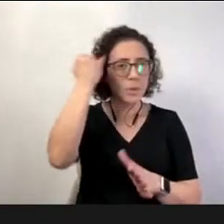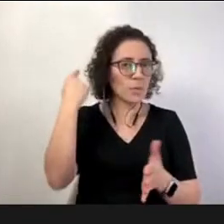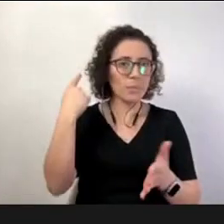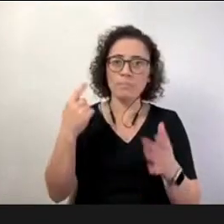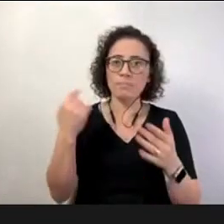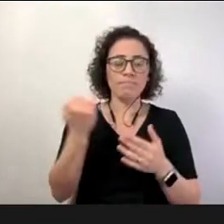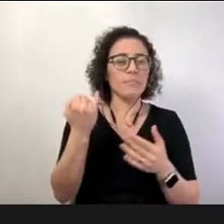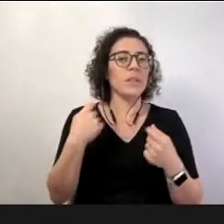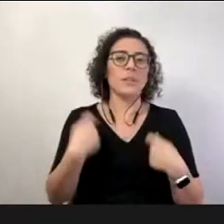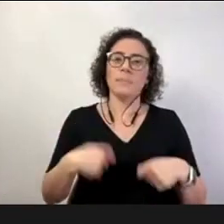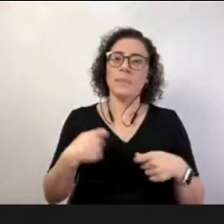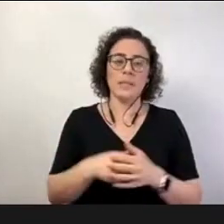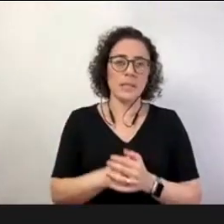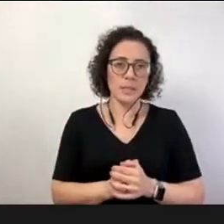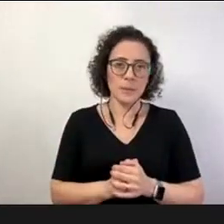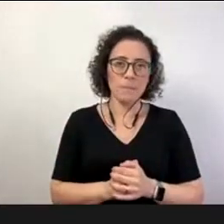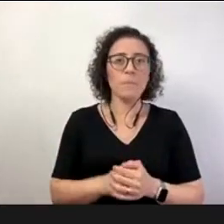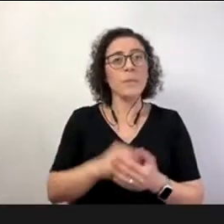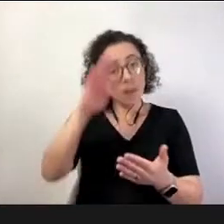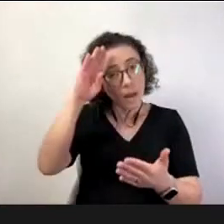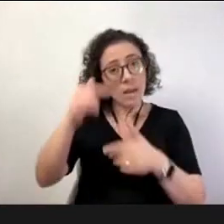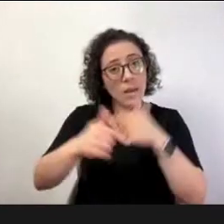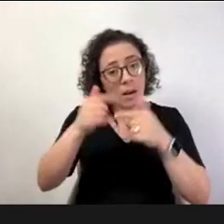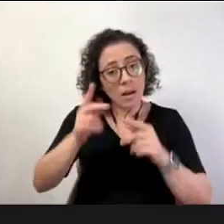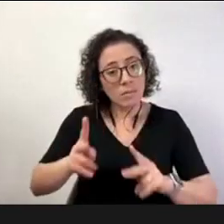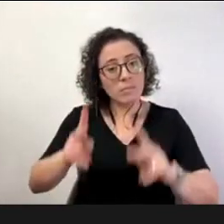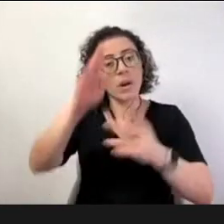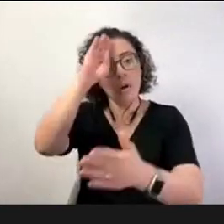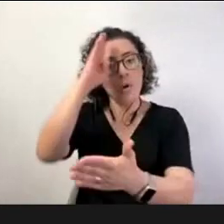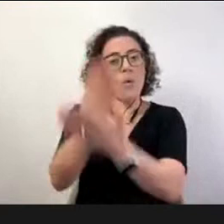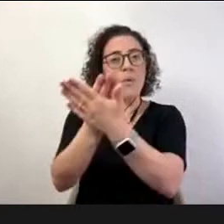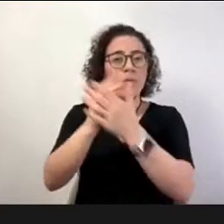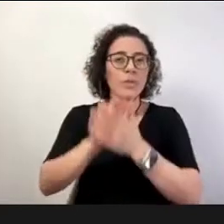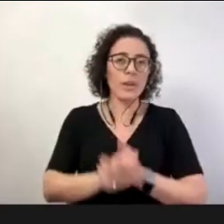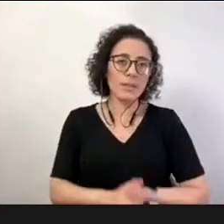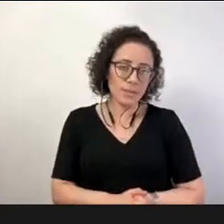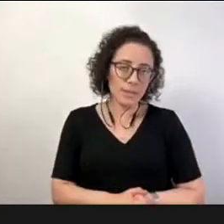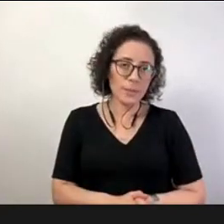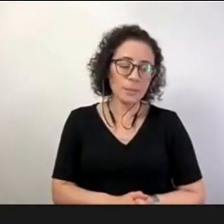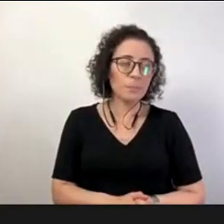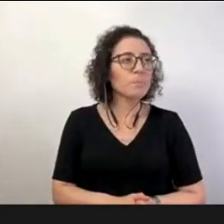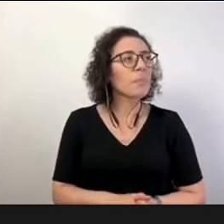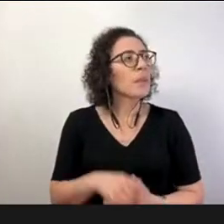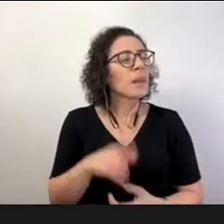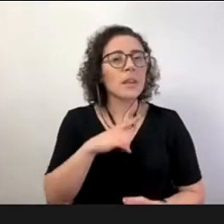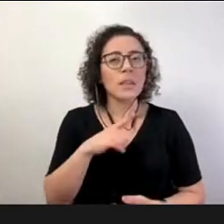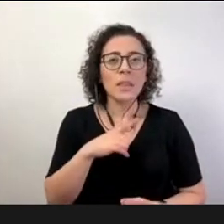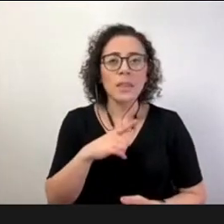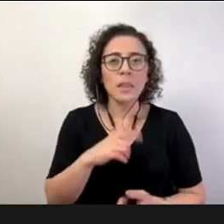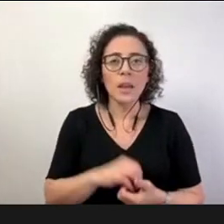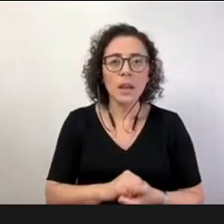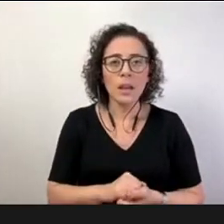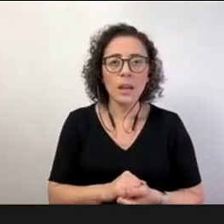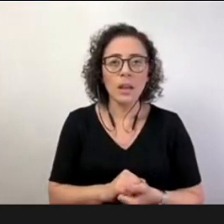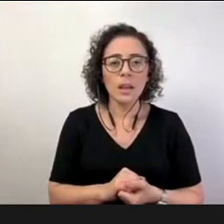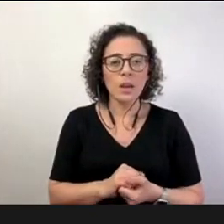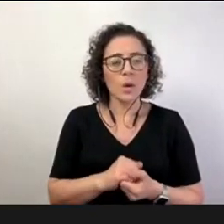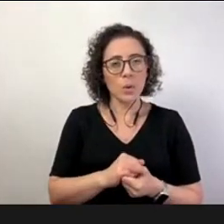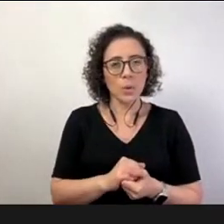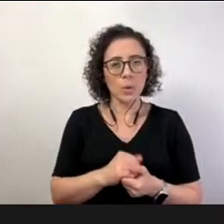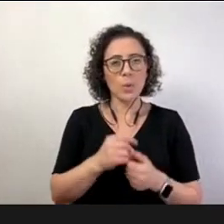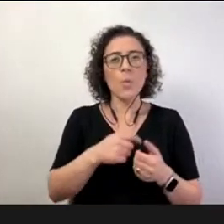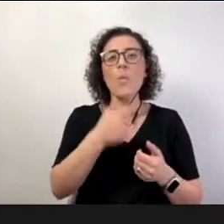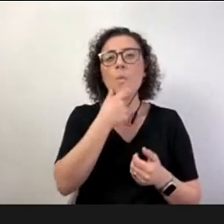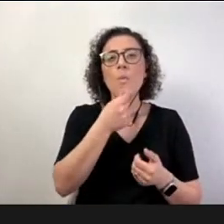trabalhar com confiança tem um ator da psicologia social que é o Lebox é um ator